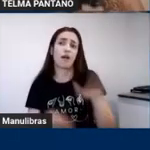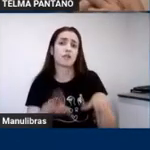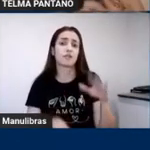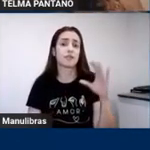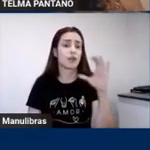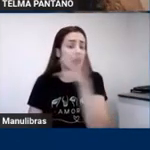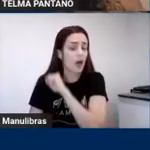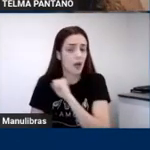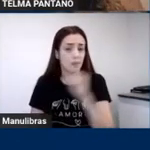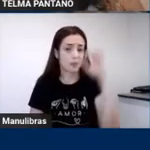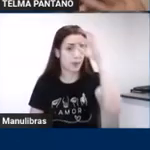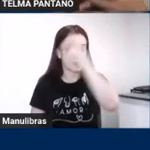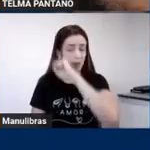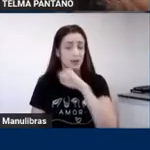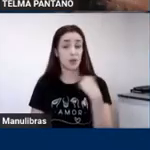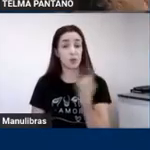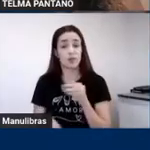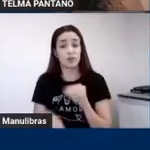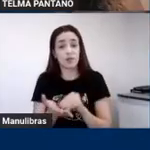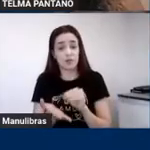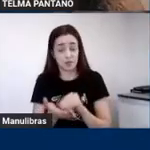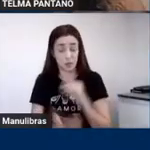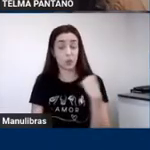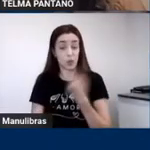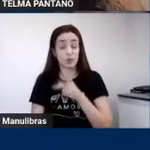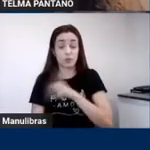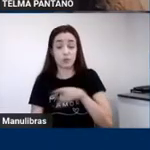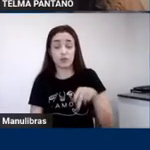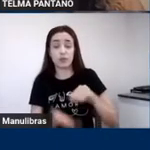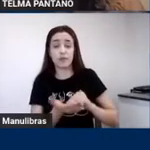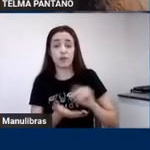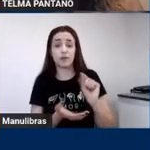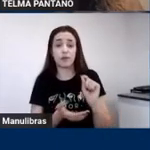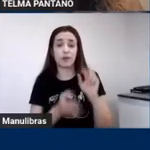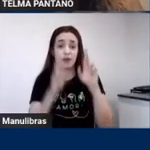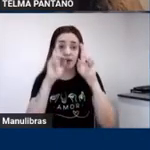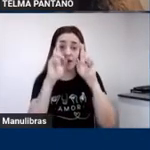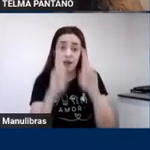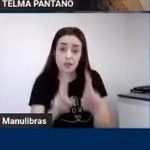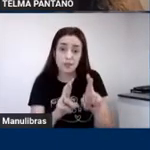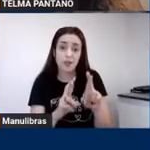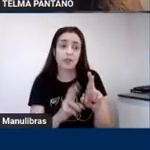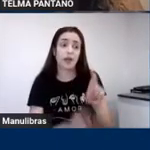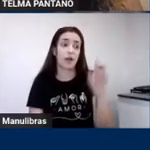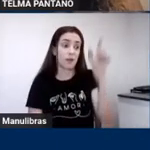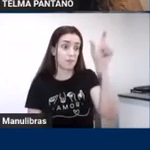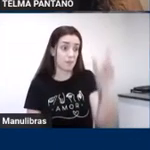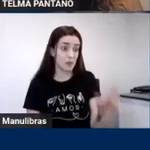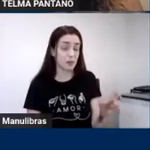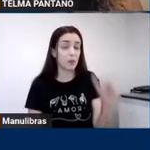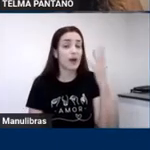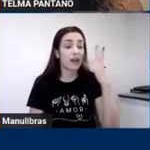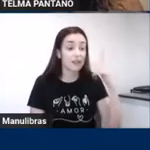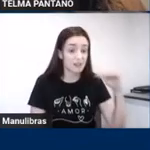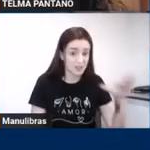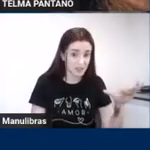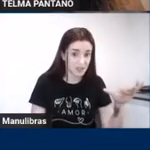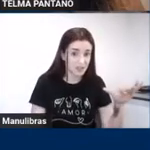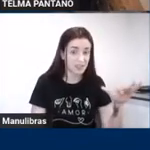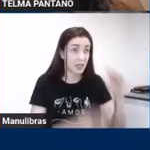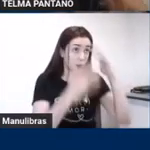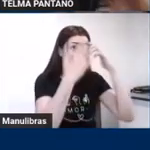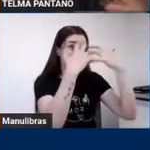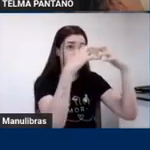faixa etária. E principalmente, quando a gente pensa no funcionamento do cérebro adulto, esse cérebro, ele não é ilimitado.